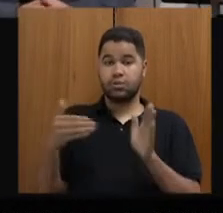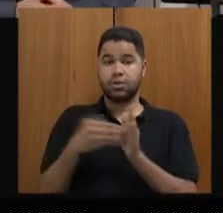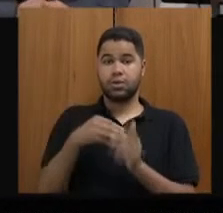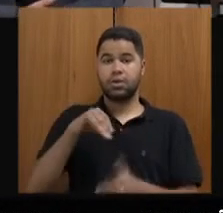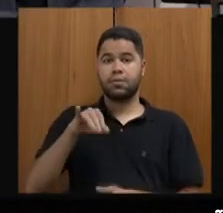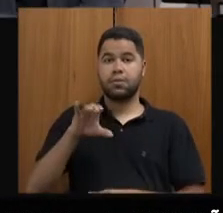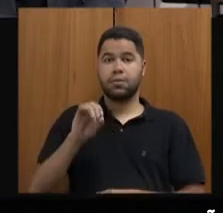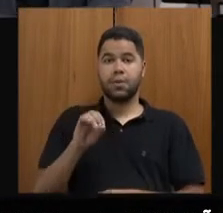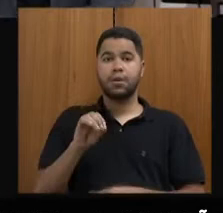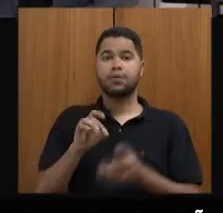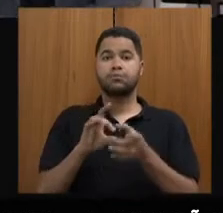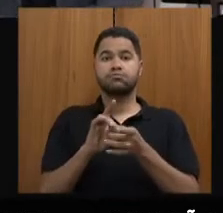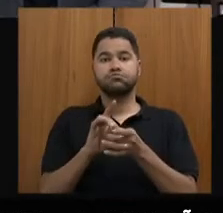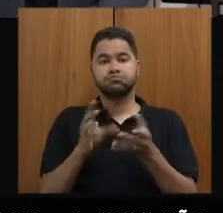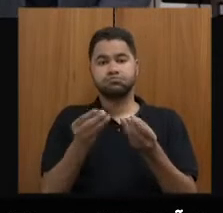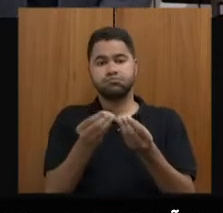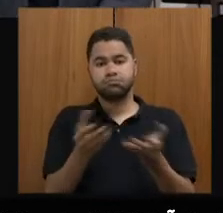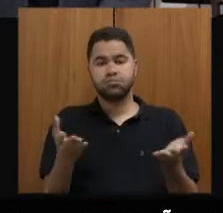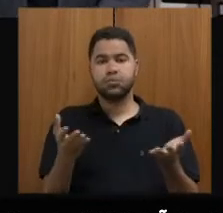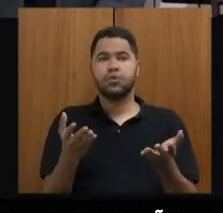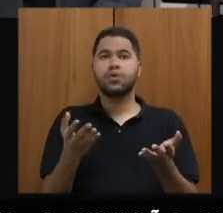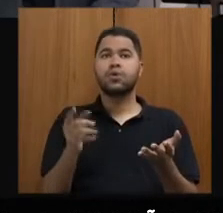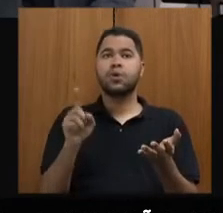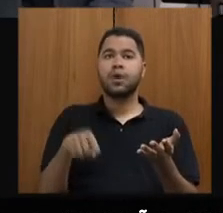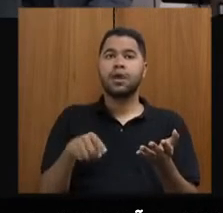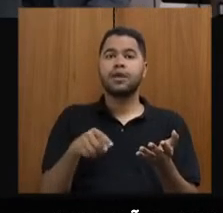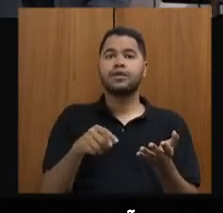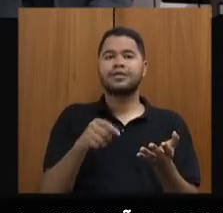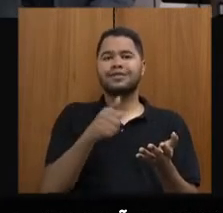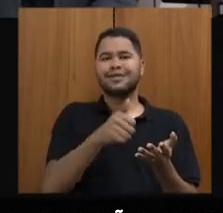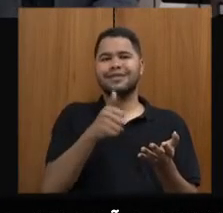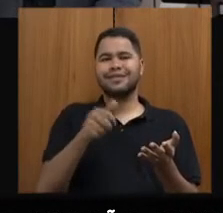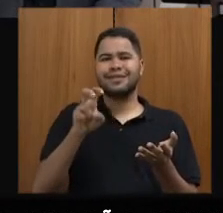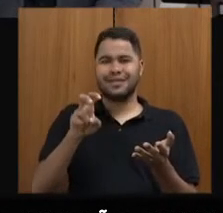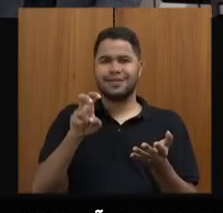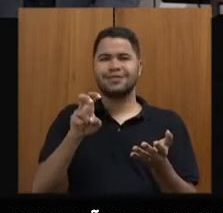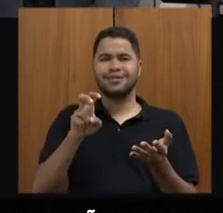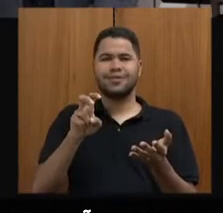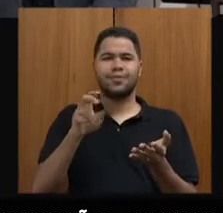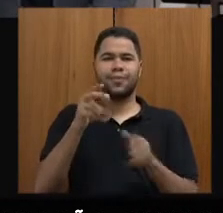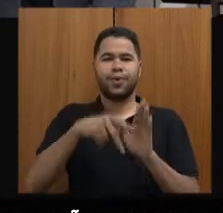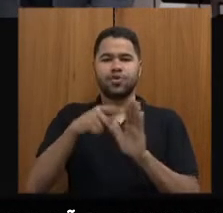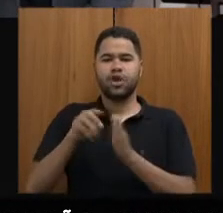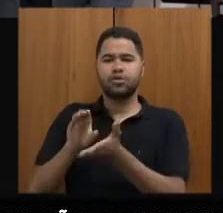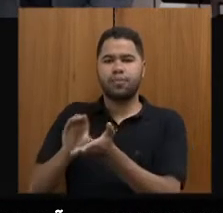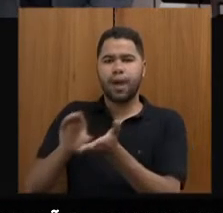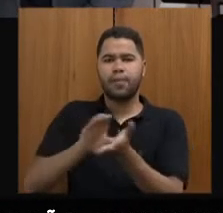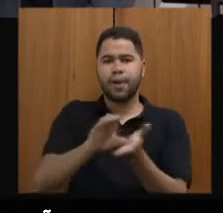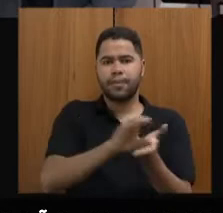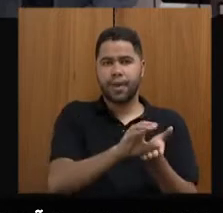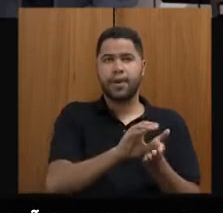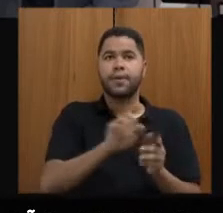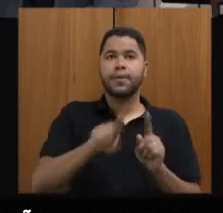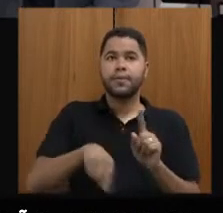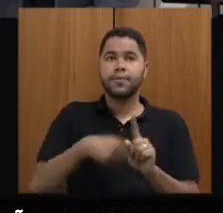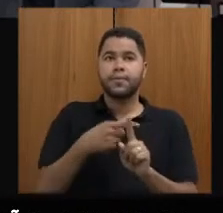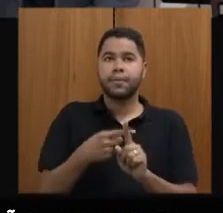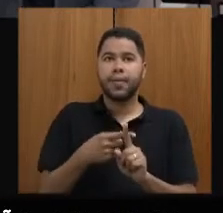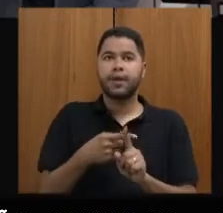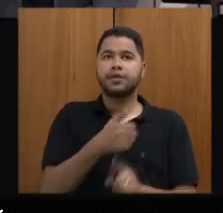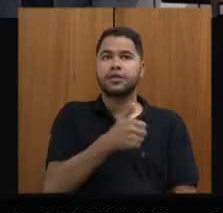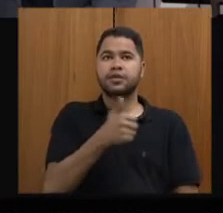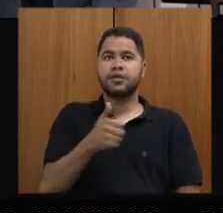nós disponibilizamos R 8,6 milhões para 115 projetos, mais R$,4 milhões para 338